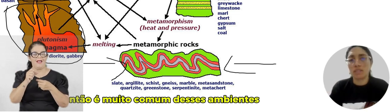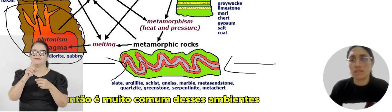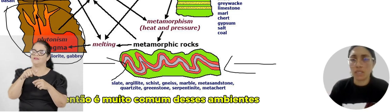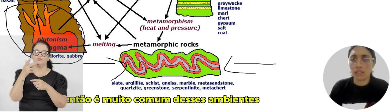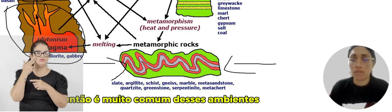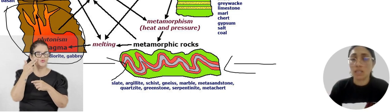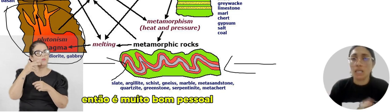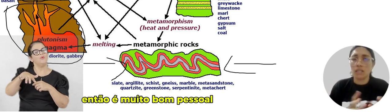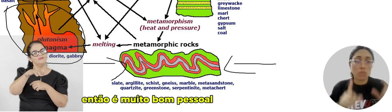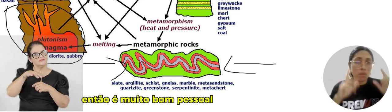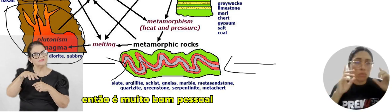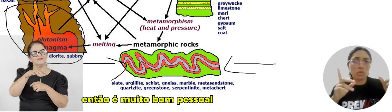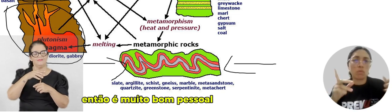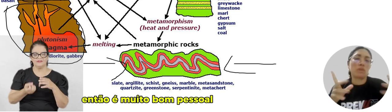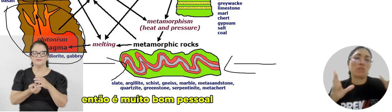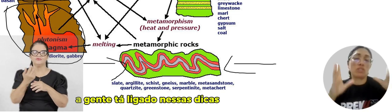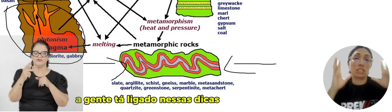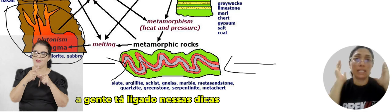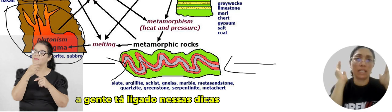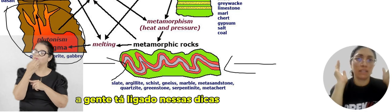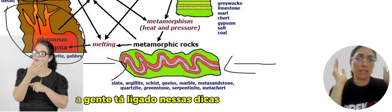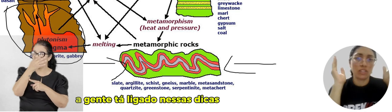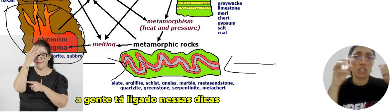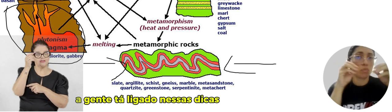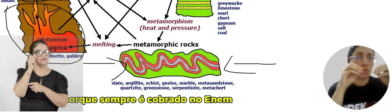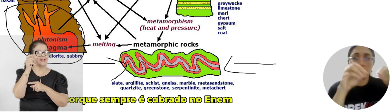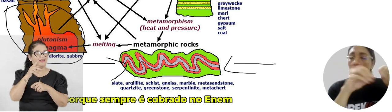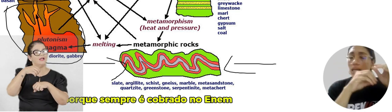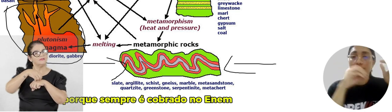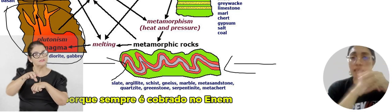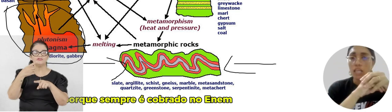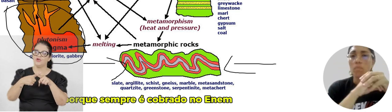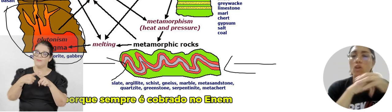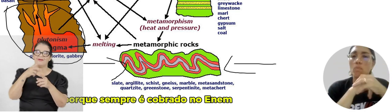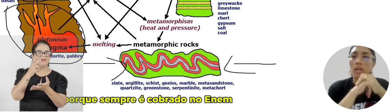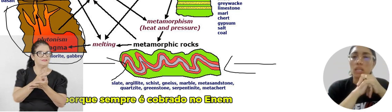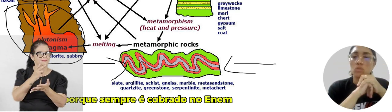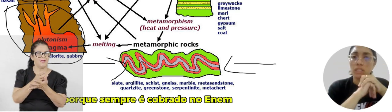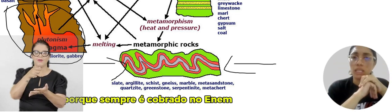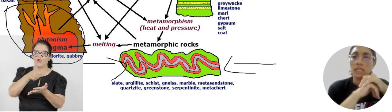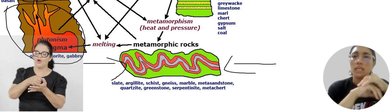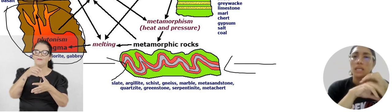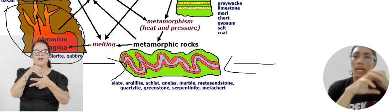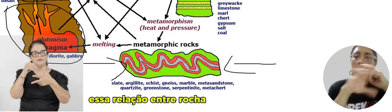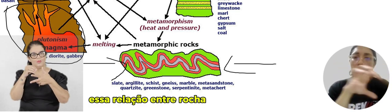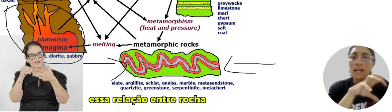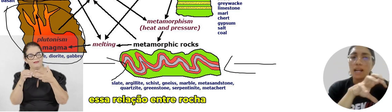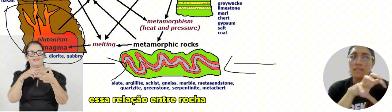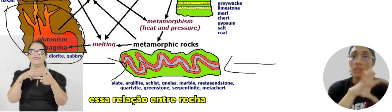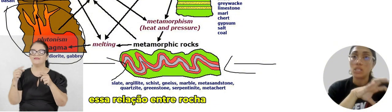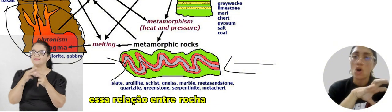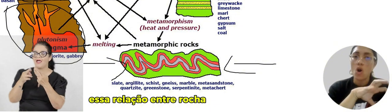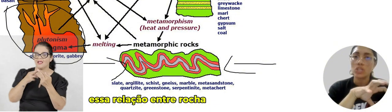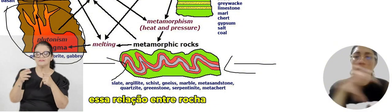muito comum desses ambientes. Então, é muito bom, pessoal, gente estar ligado nessas dicas, porque sempre é cobrado no Enem essa